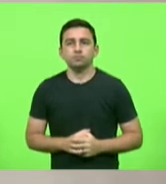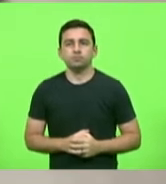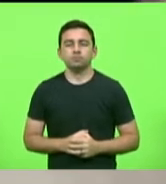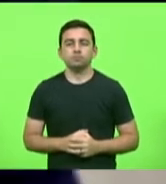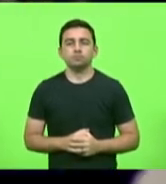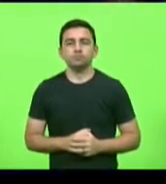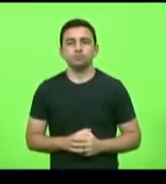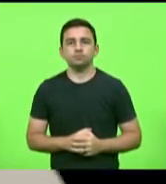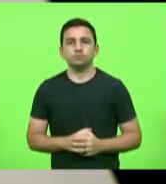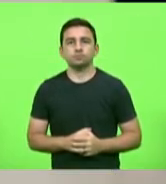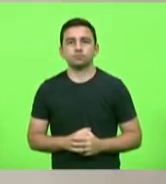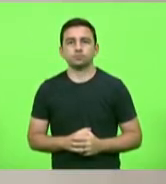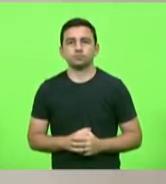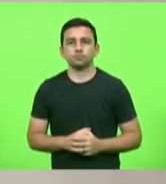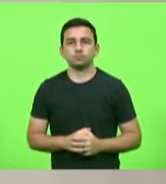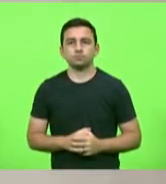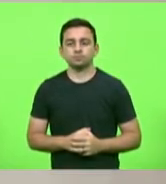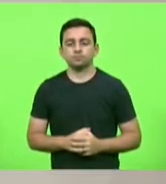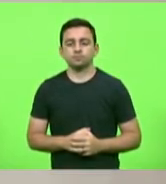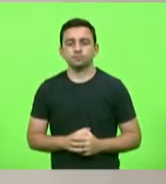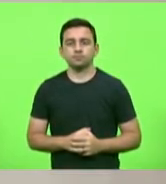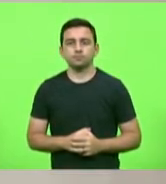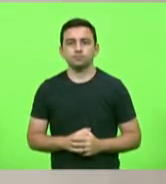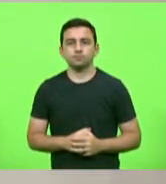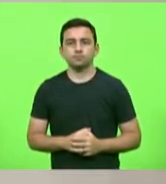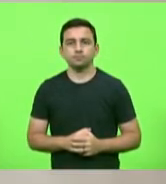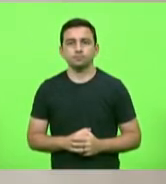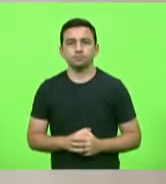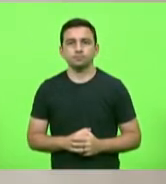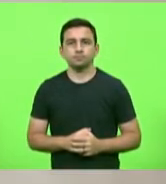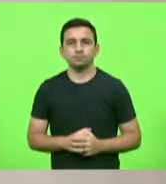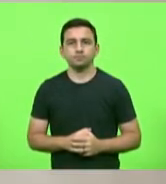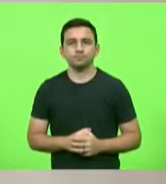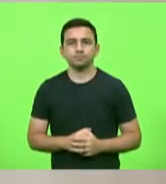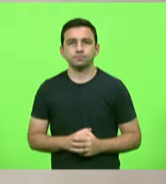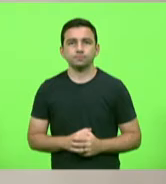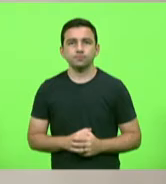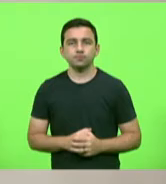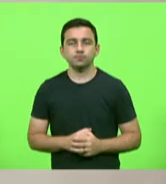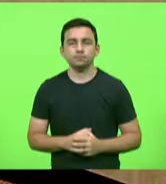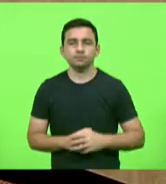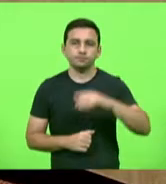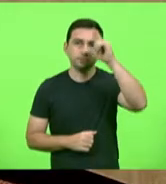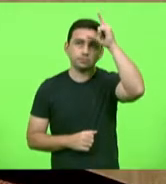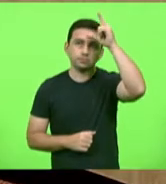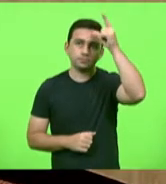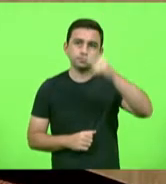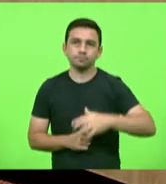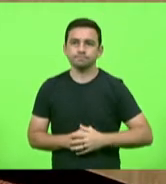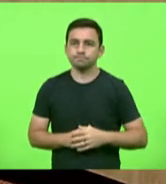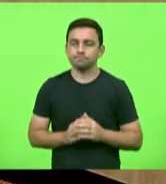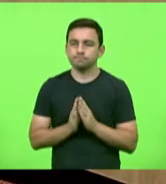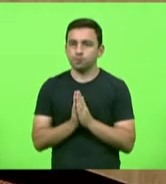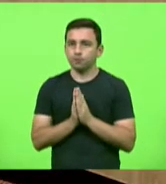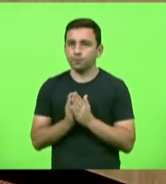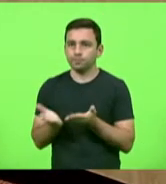O deputado Sargento Lima, por gentileza.